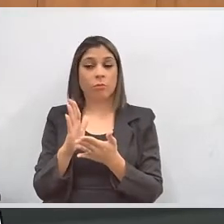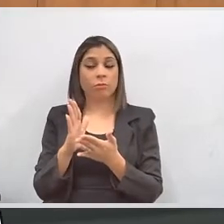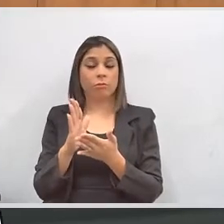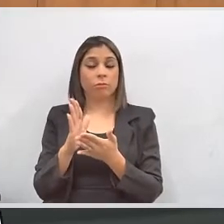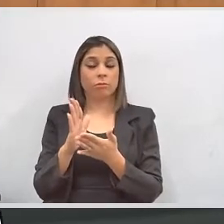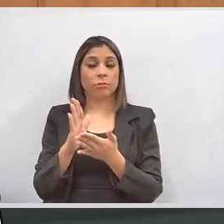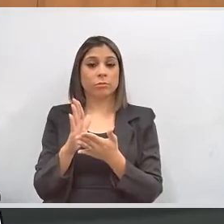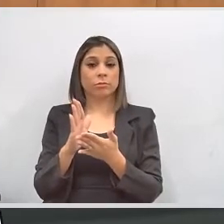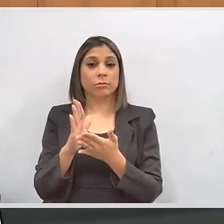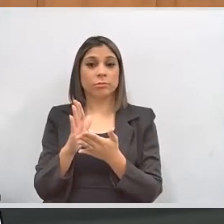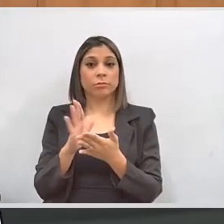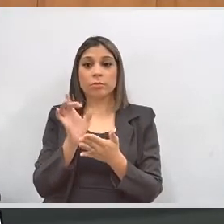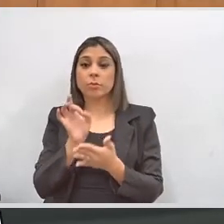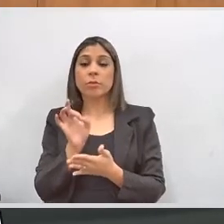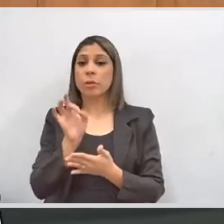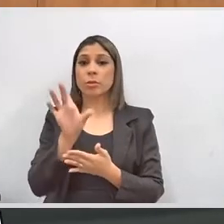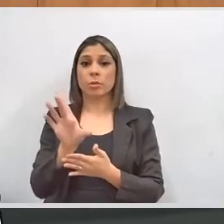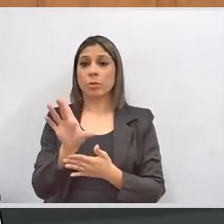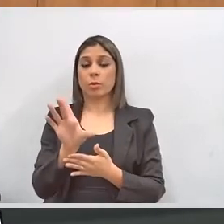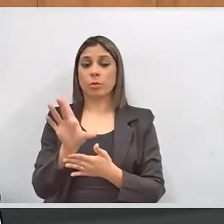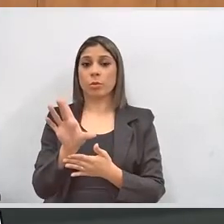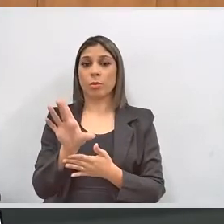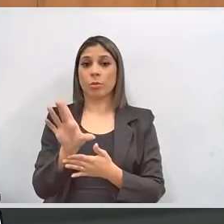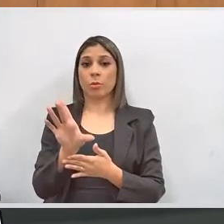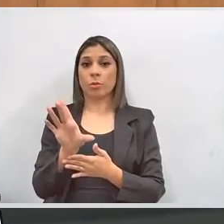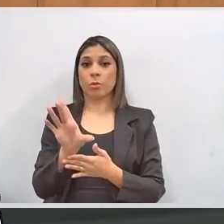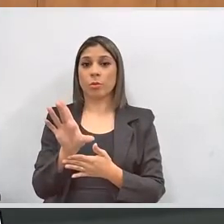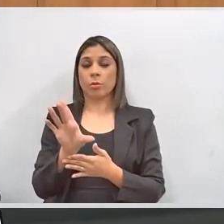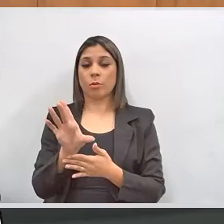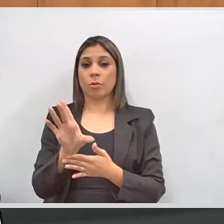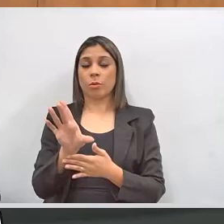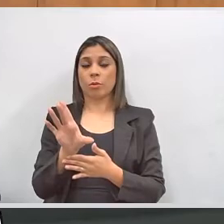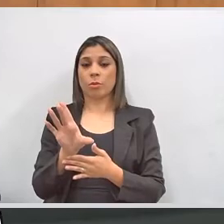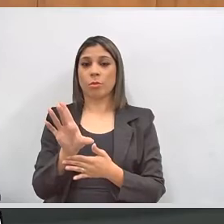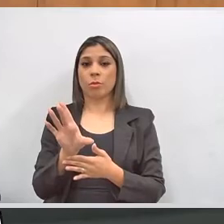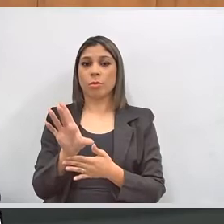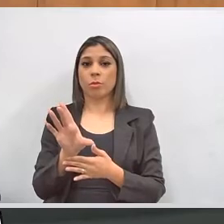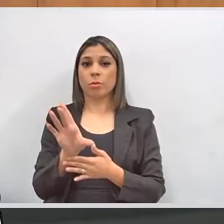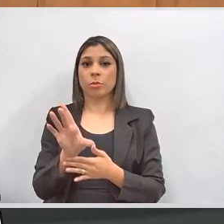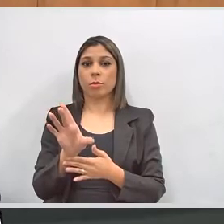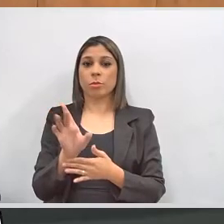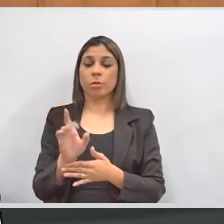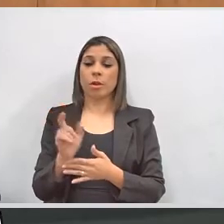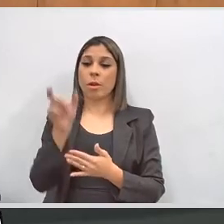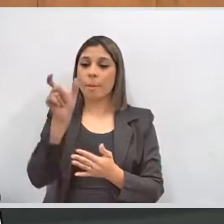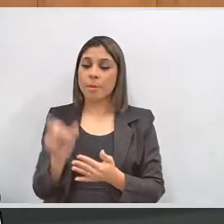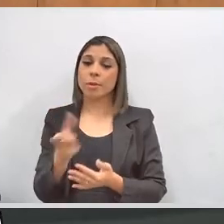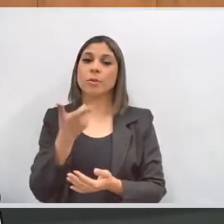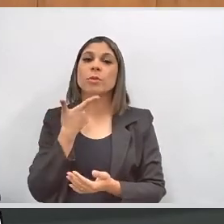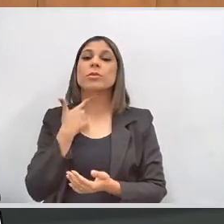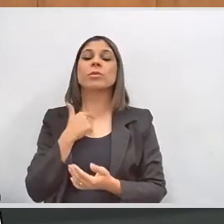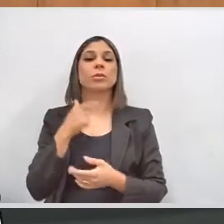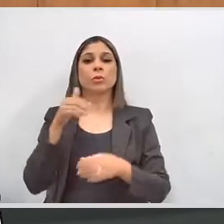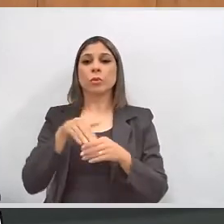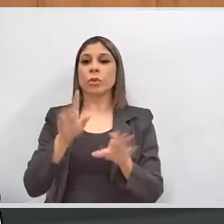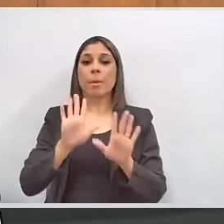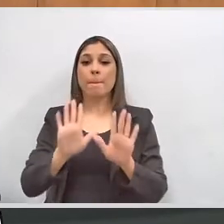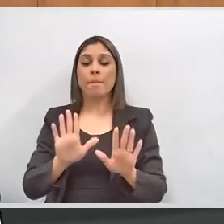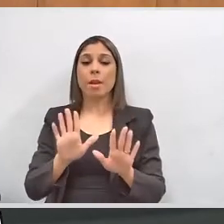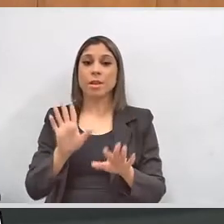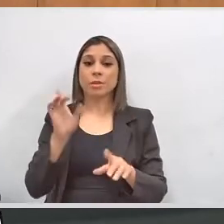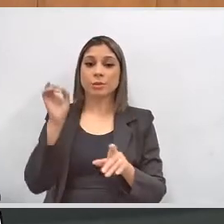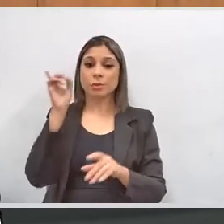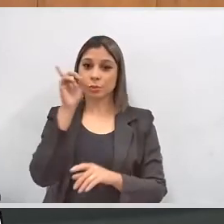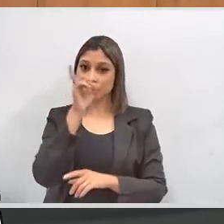eleitor, se não de sua condição restritiva ou alguma